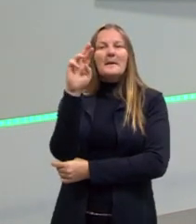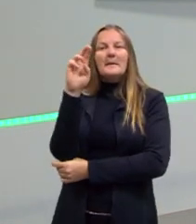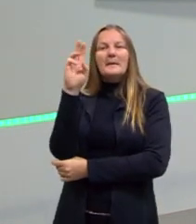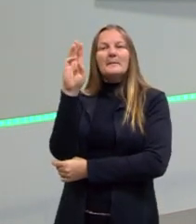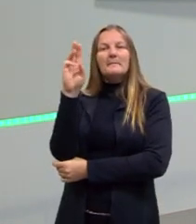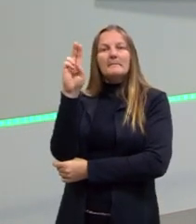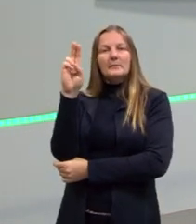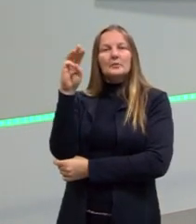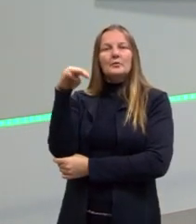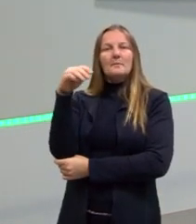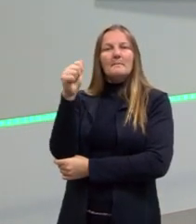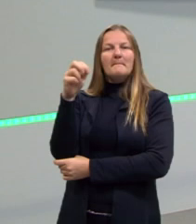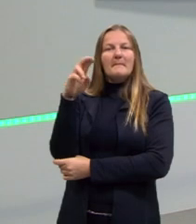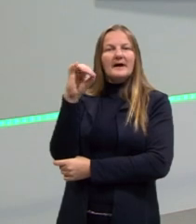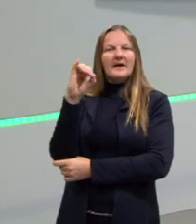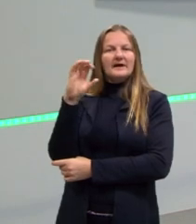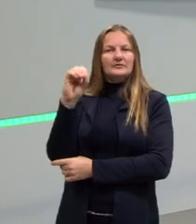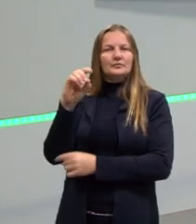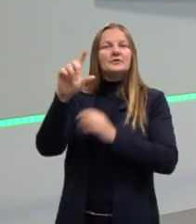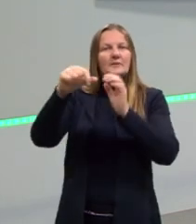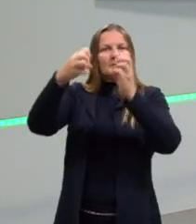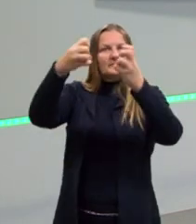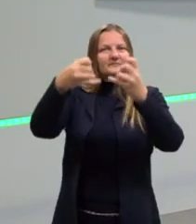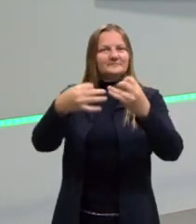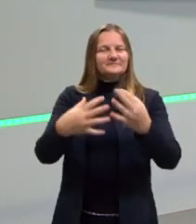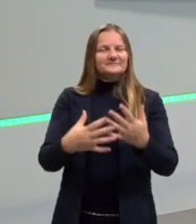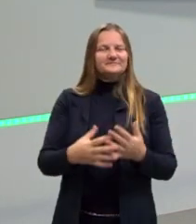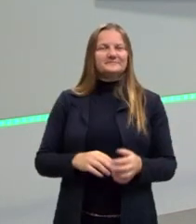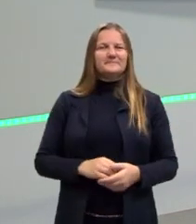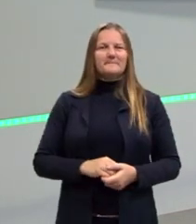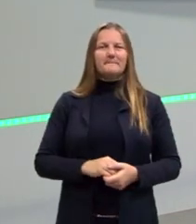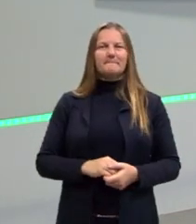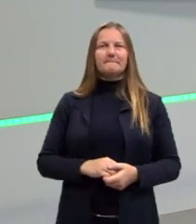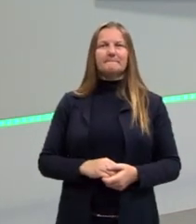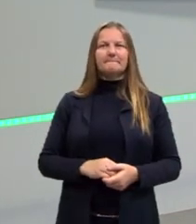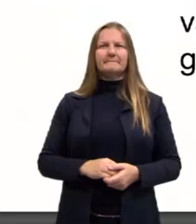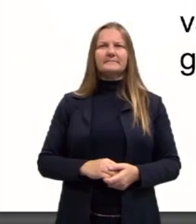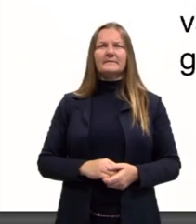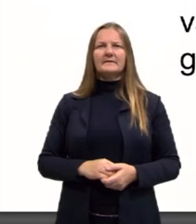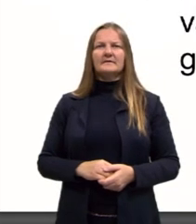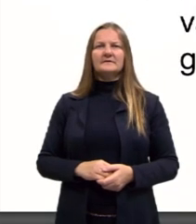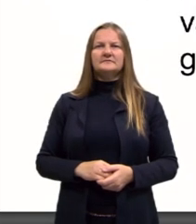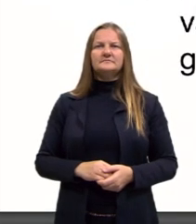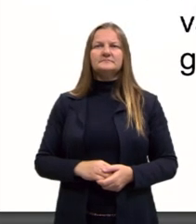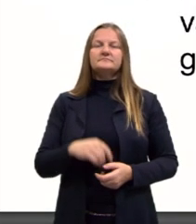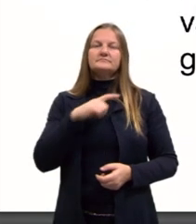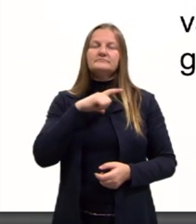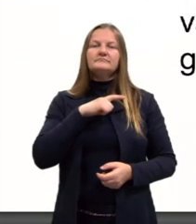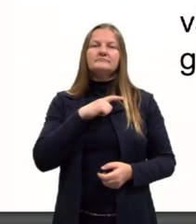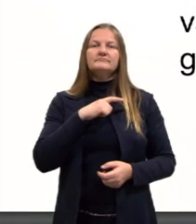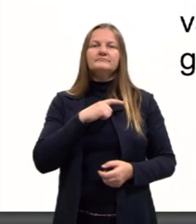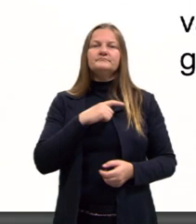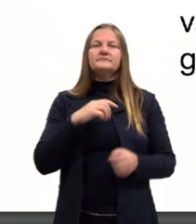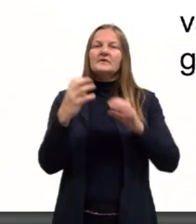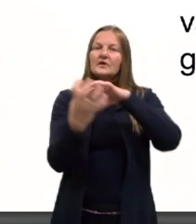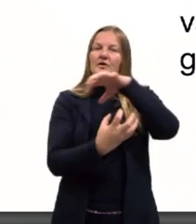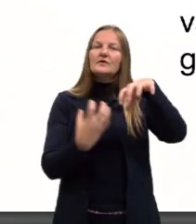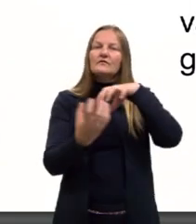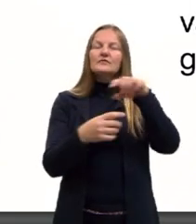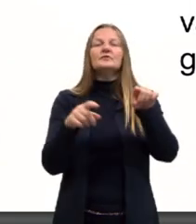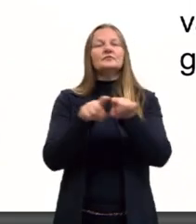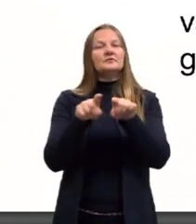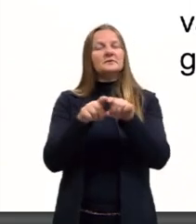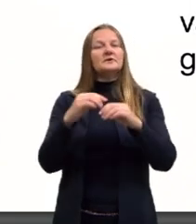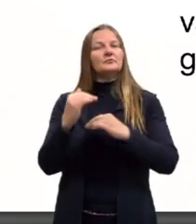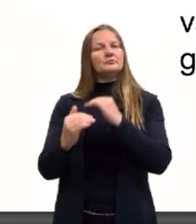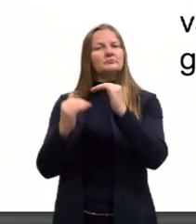mês que é bem comentado, vou falar depois o motivo. E, então, essa questão da Revolução também ser um